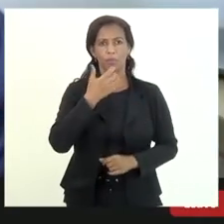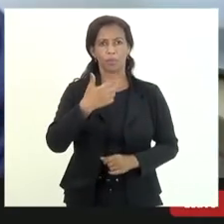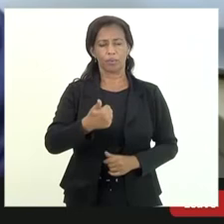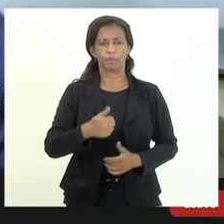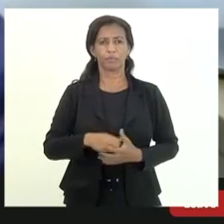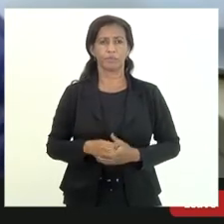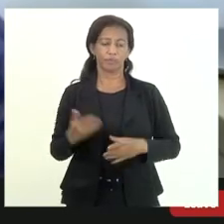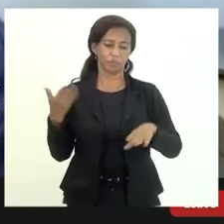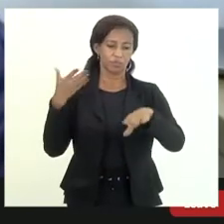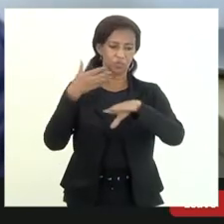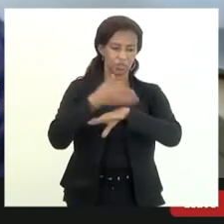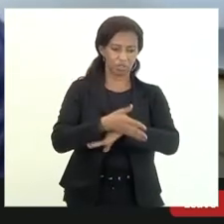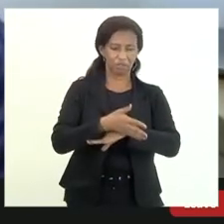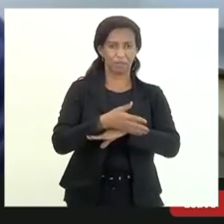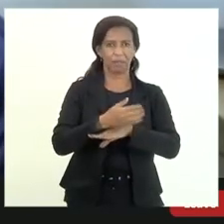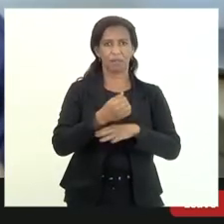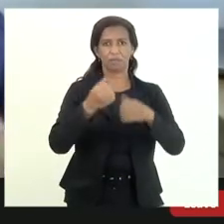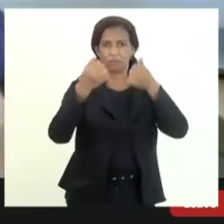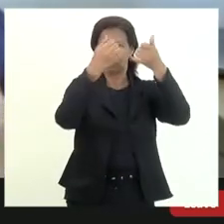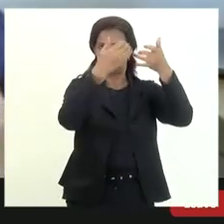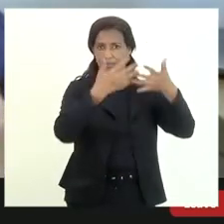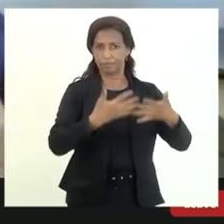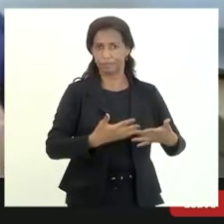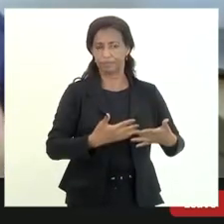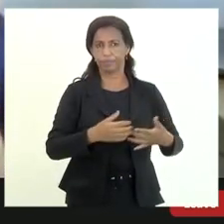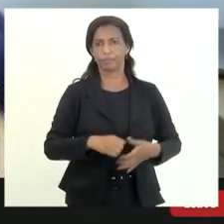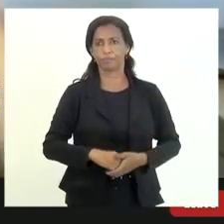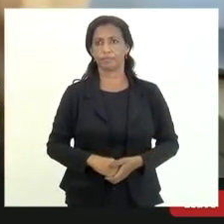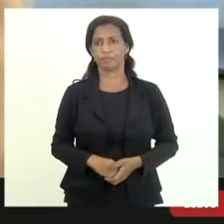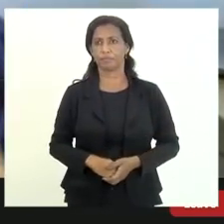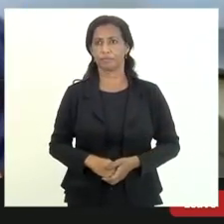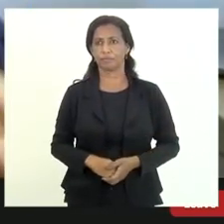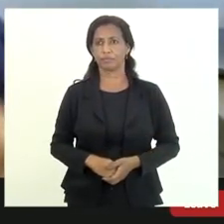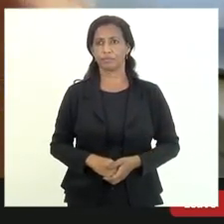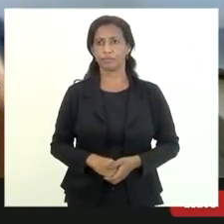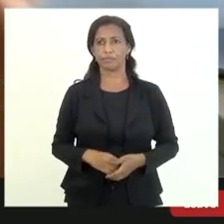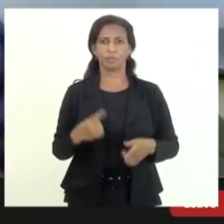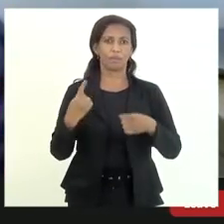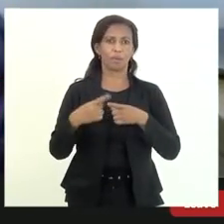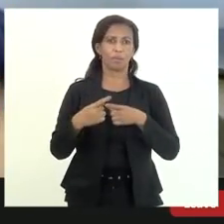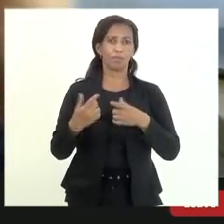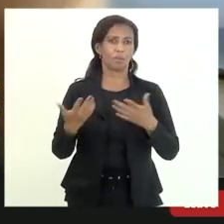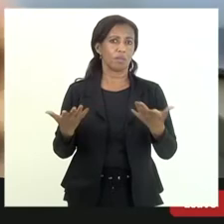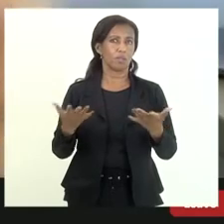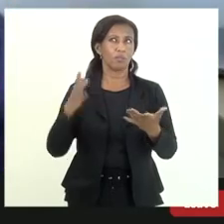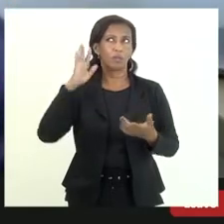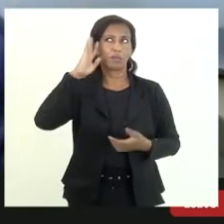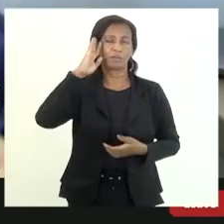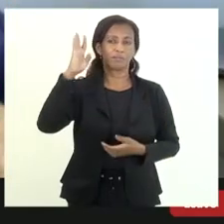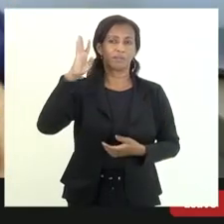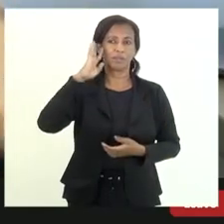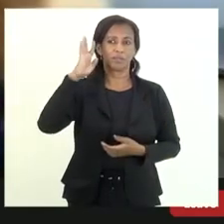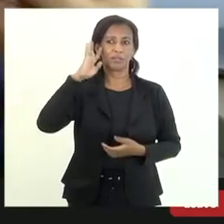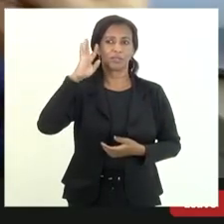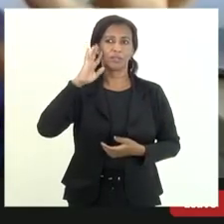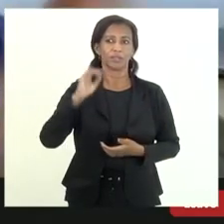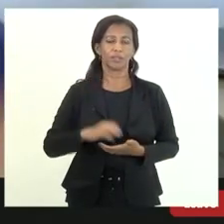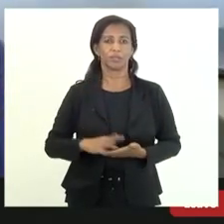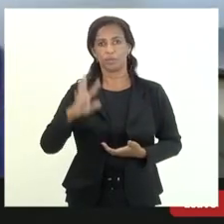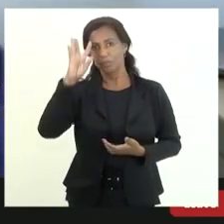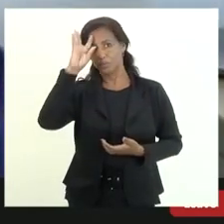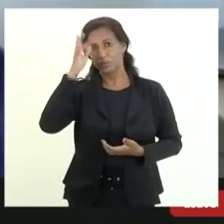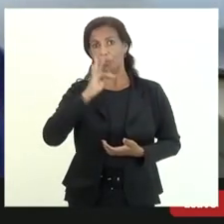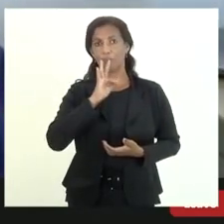entrar nessa questão porque é assim só assim imaginando soluções